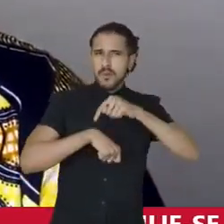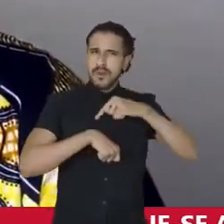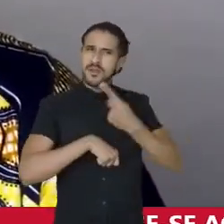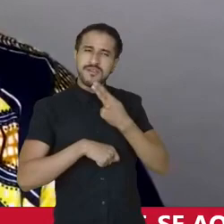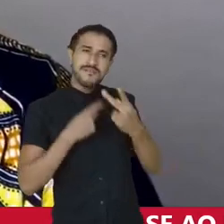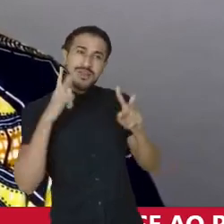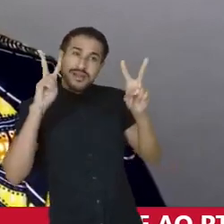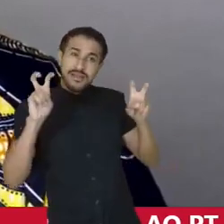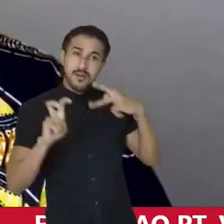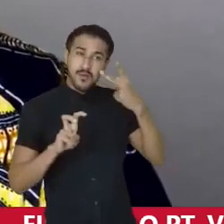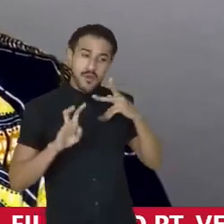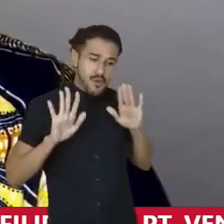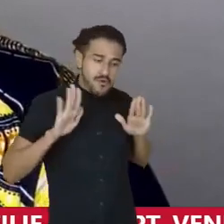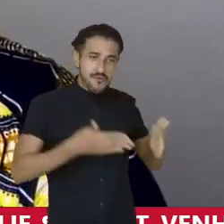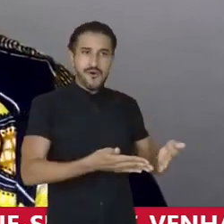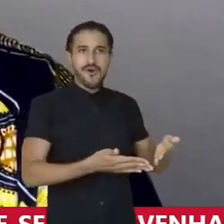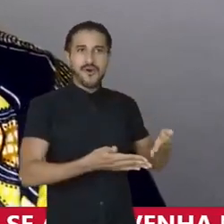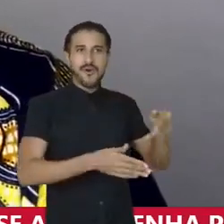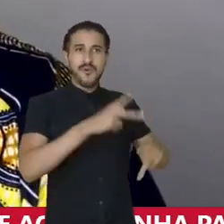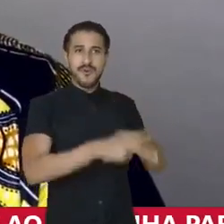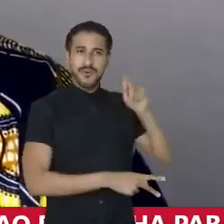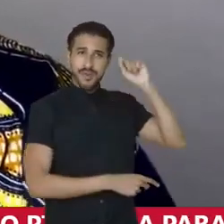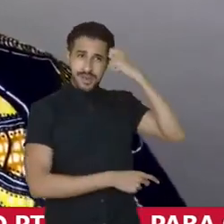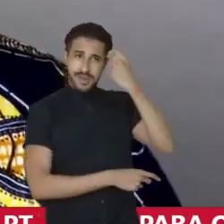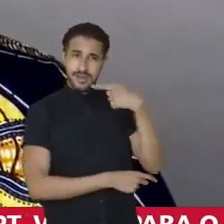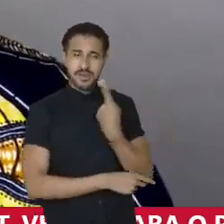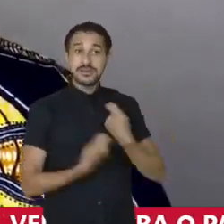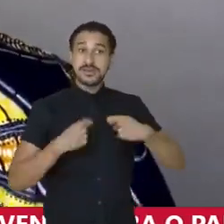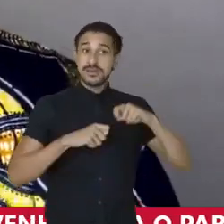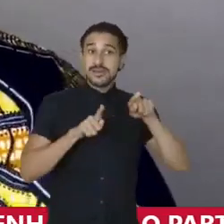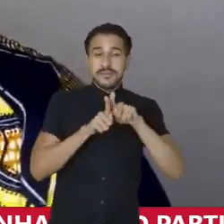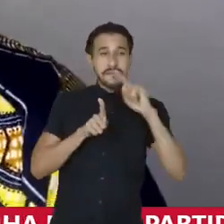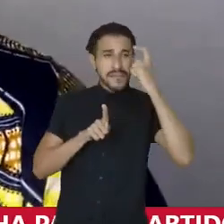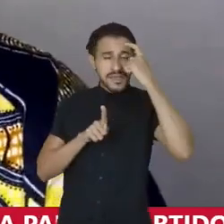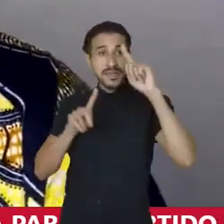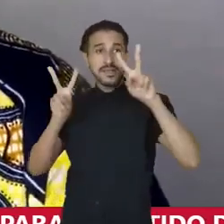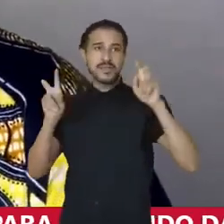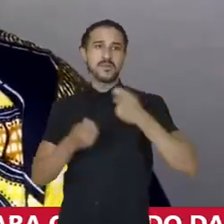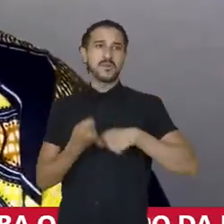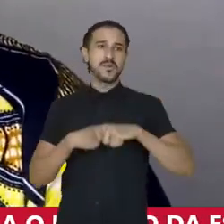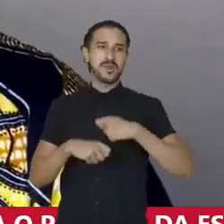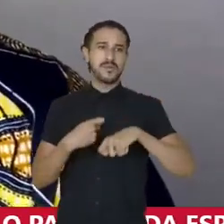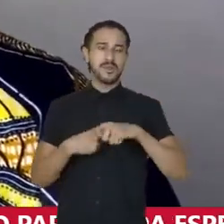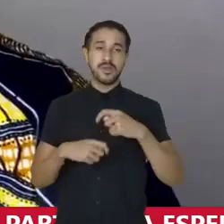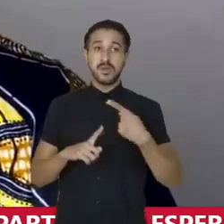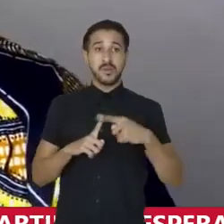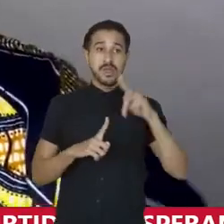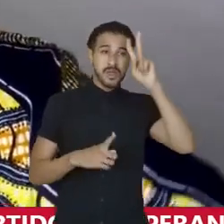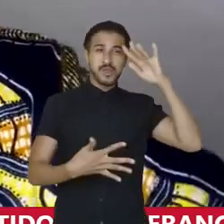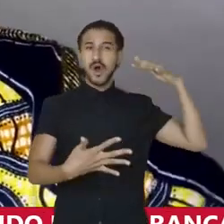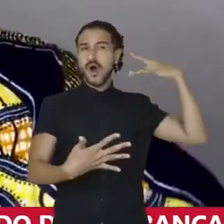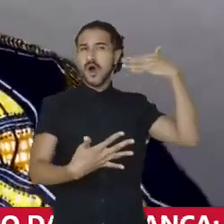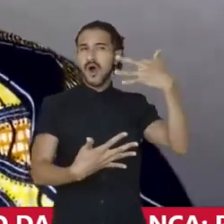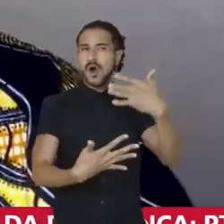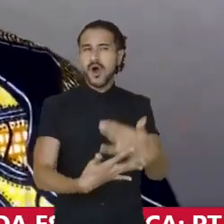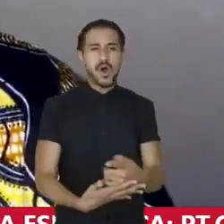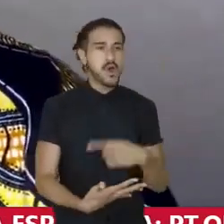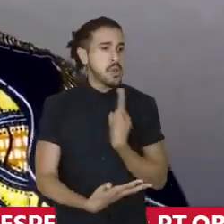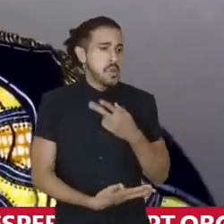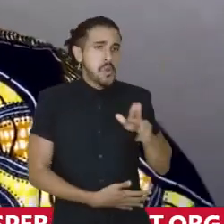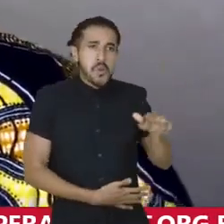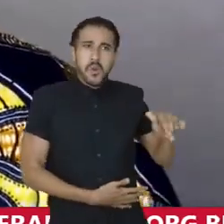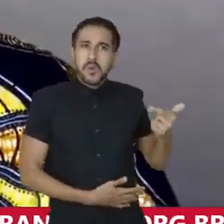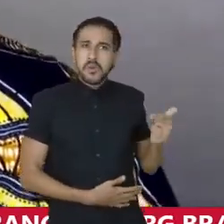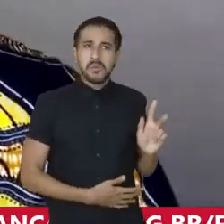gente fala sobre políticas destinadas à população preta, a gente precisa também falar sobre orçamento, porque historicamente a gente nunca